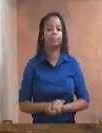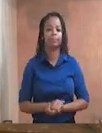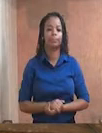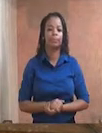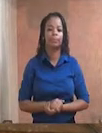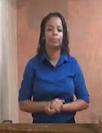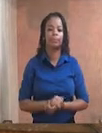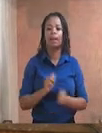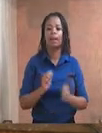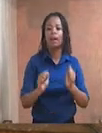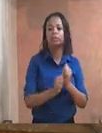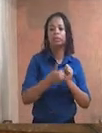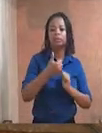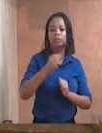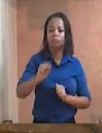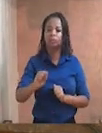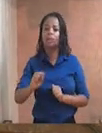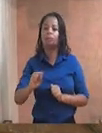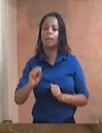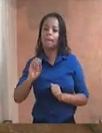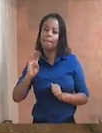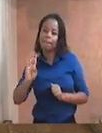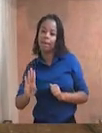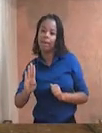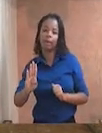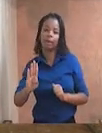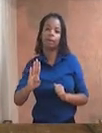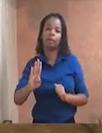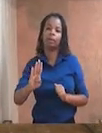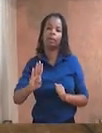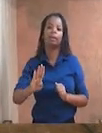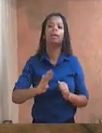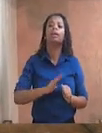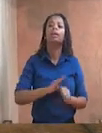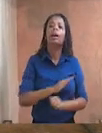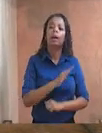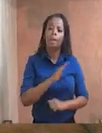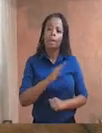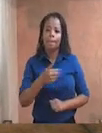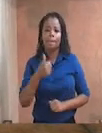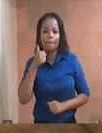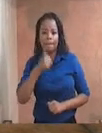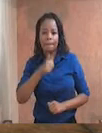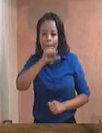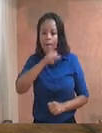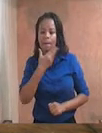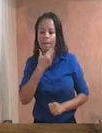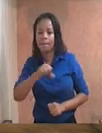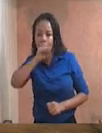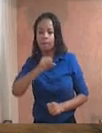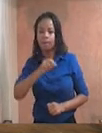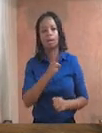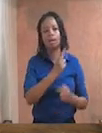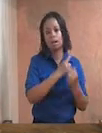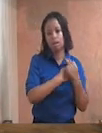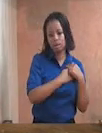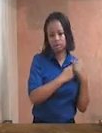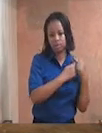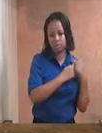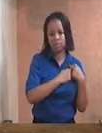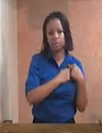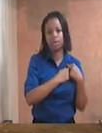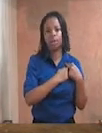Artigo 18b. Os pais, os integrantes da família ampliada, os responsáveis, os agentes